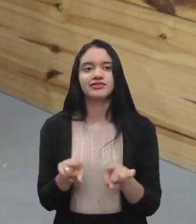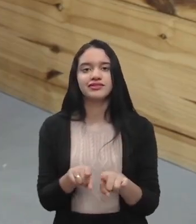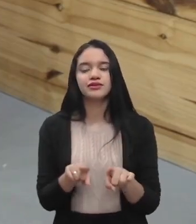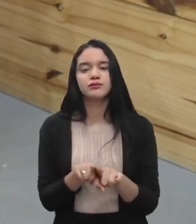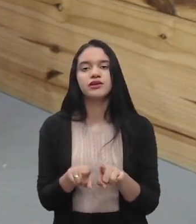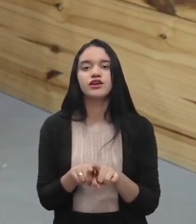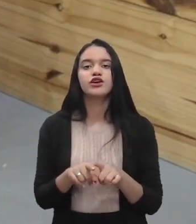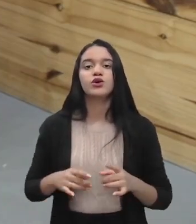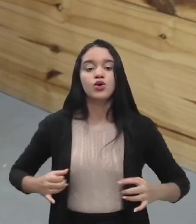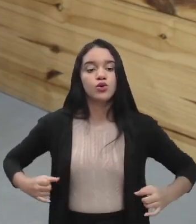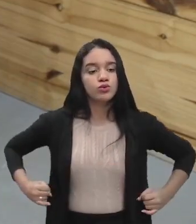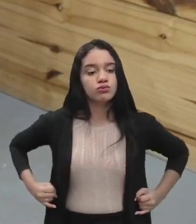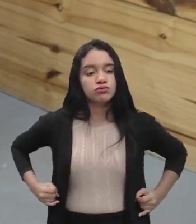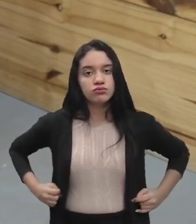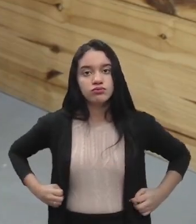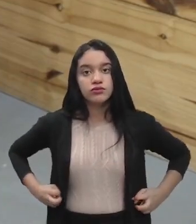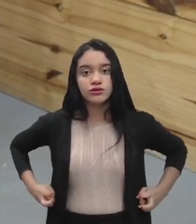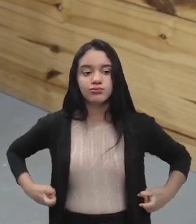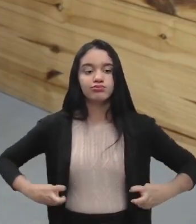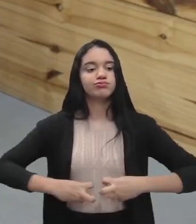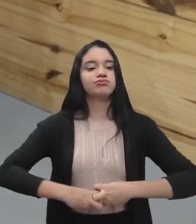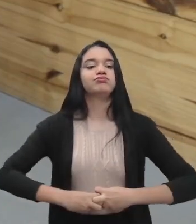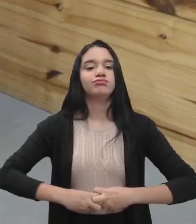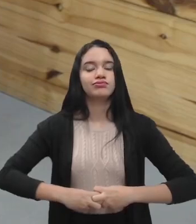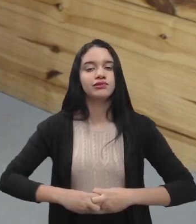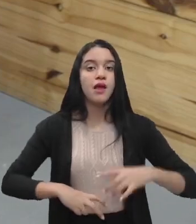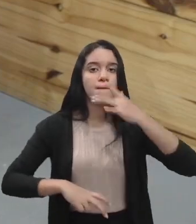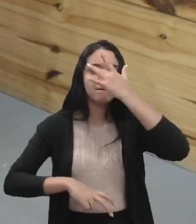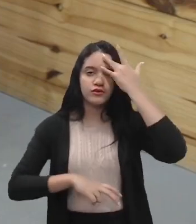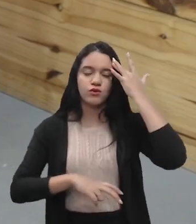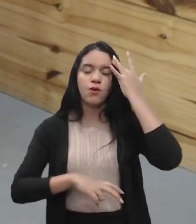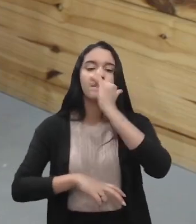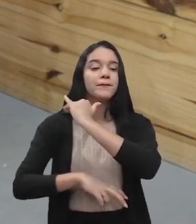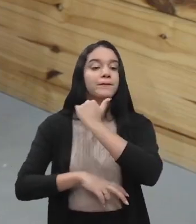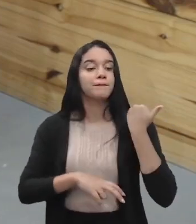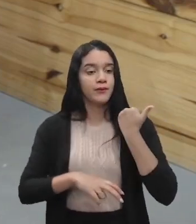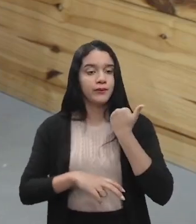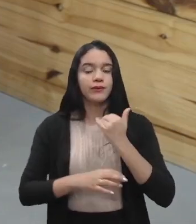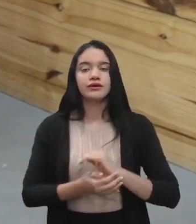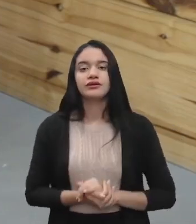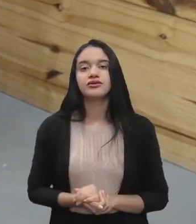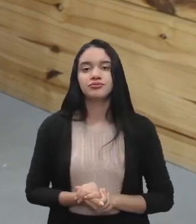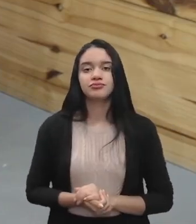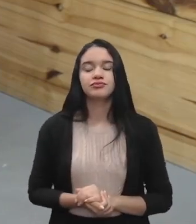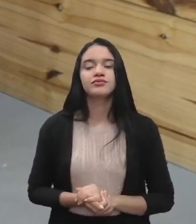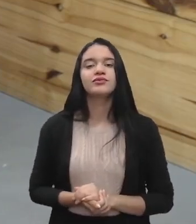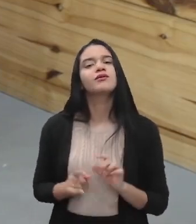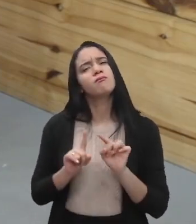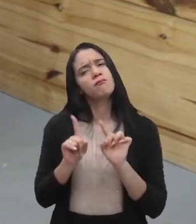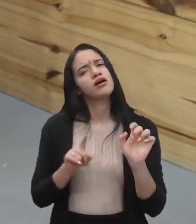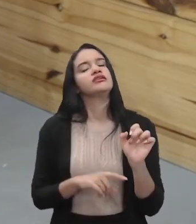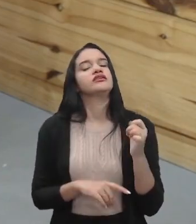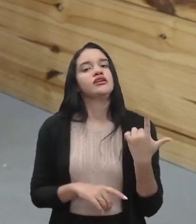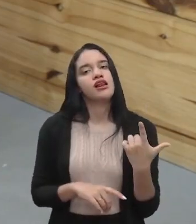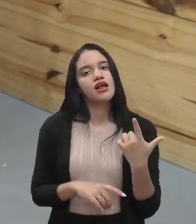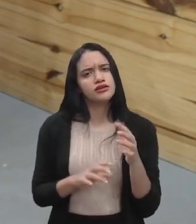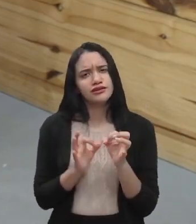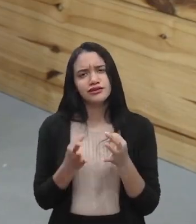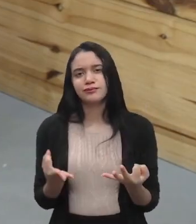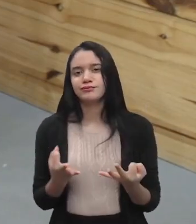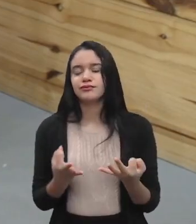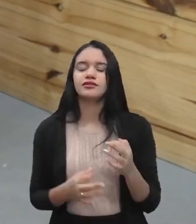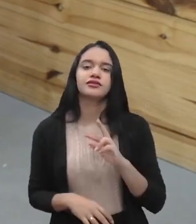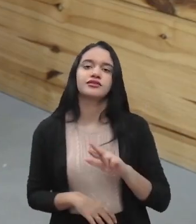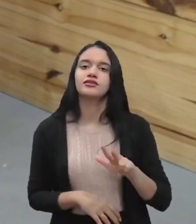segurança, a pessoa cai e acaba falecendo porque não fez a amarração correta. Mas, claro, não é tão simples, tá?